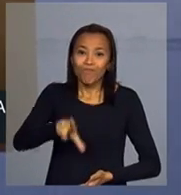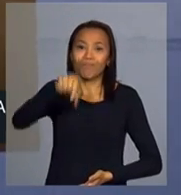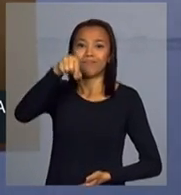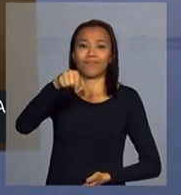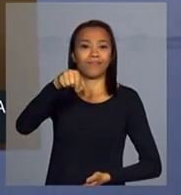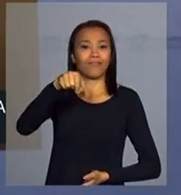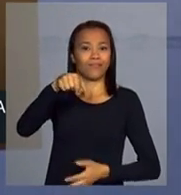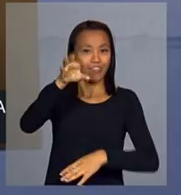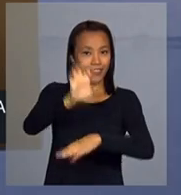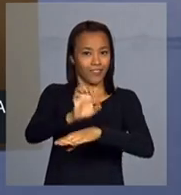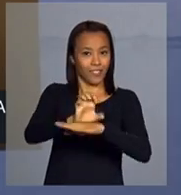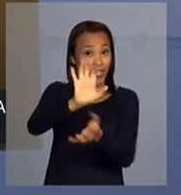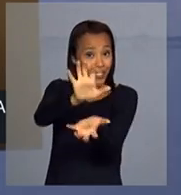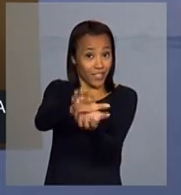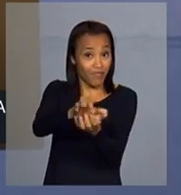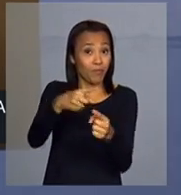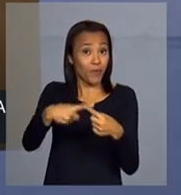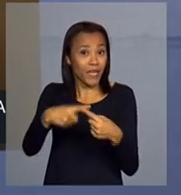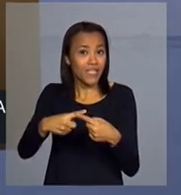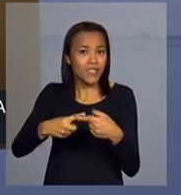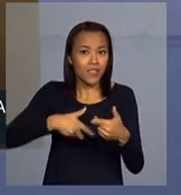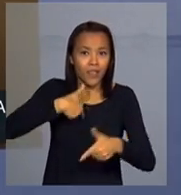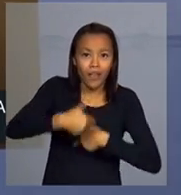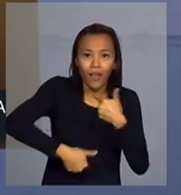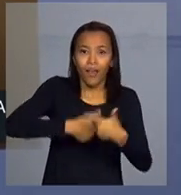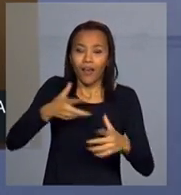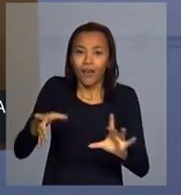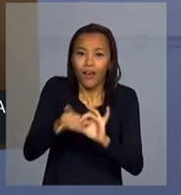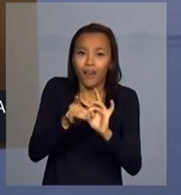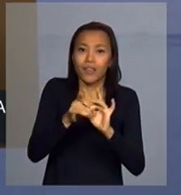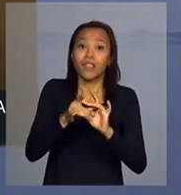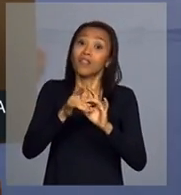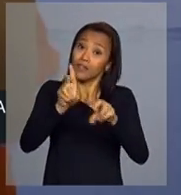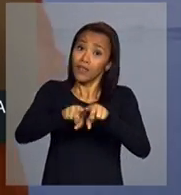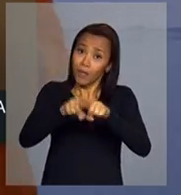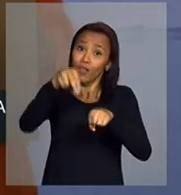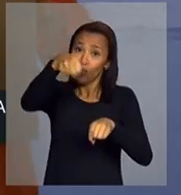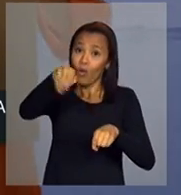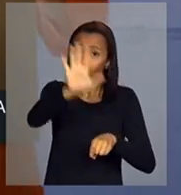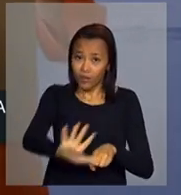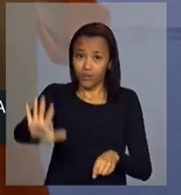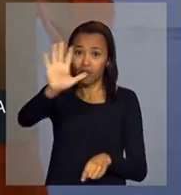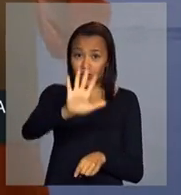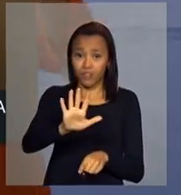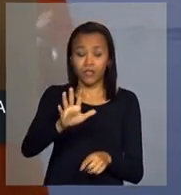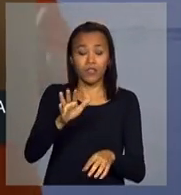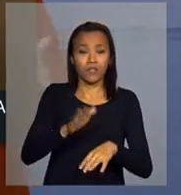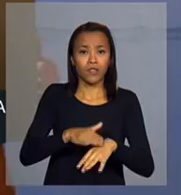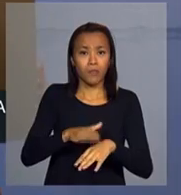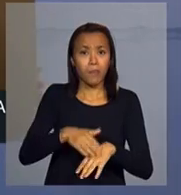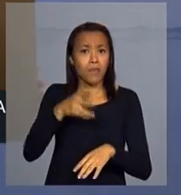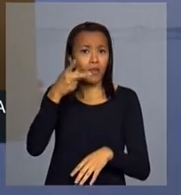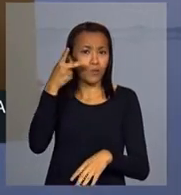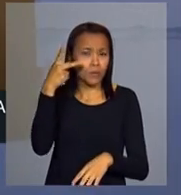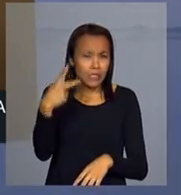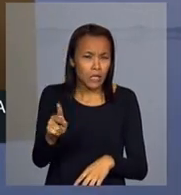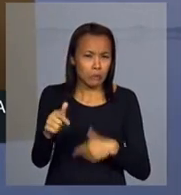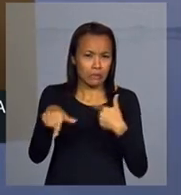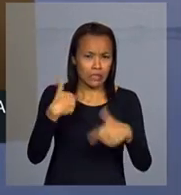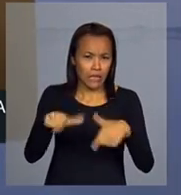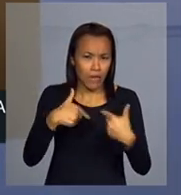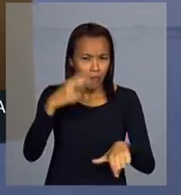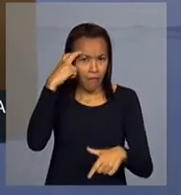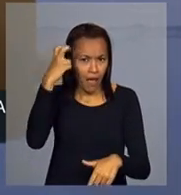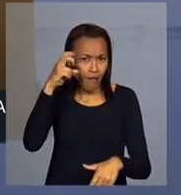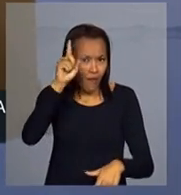e por engajamento ele era nordestino. Agora, pela sua grandeza universal, ele